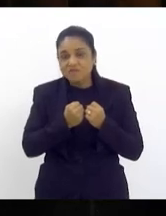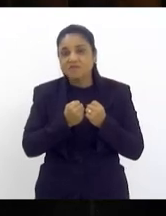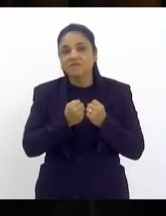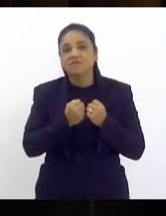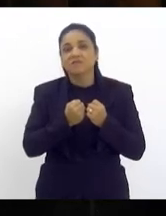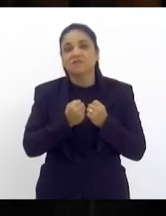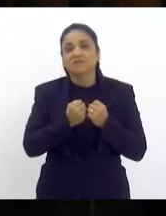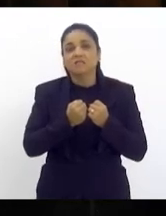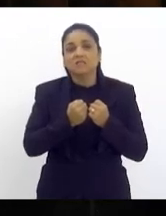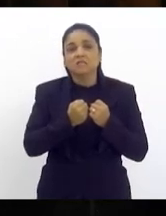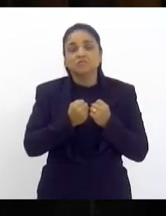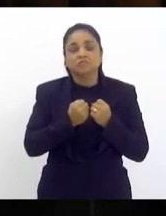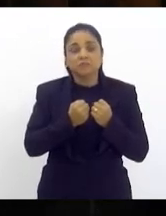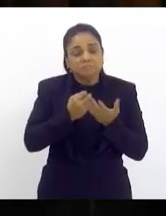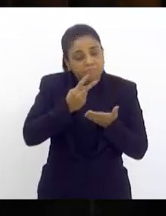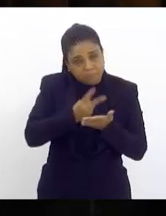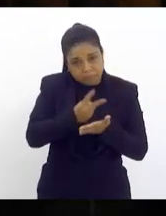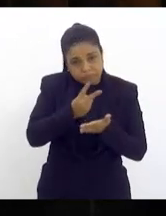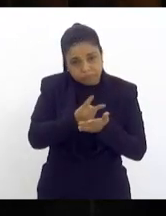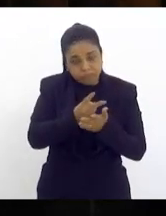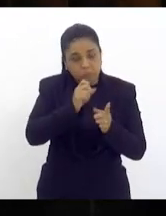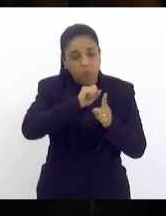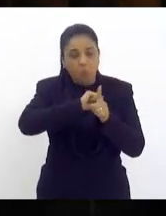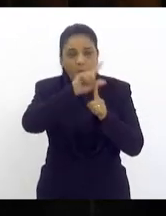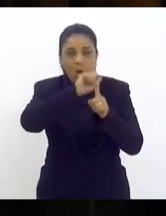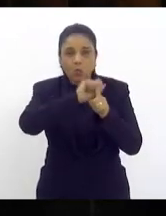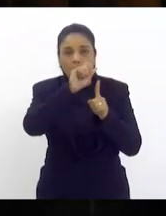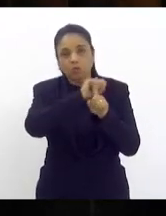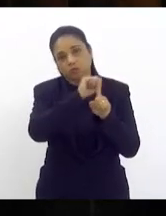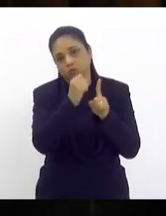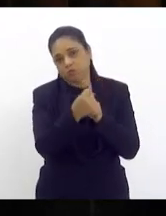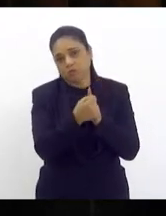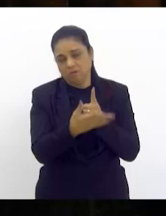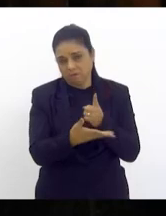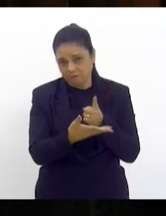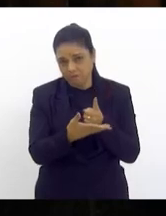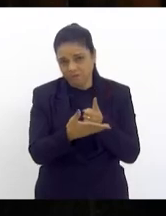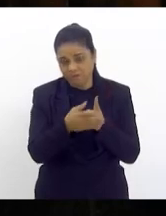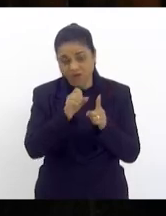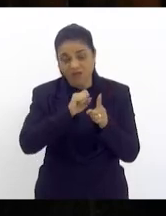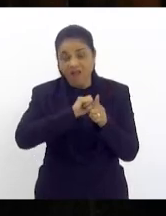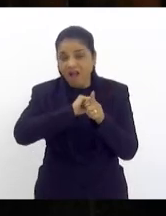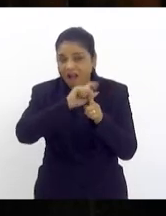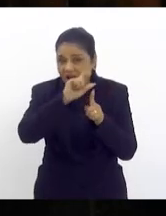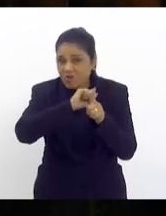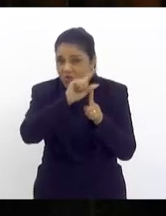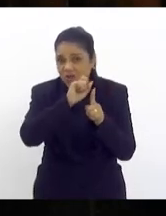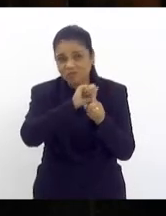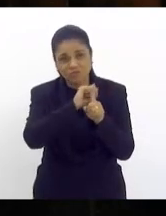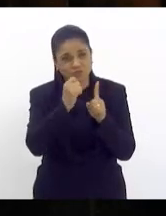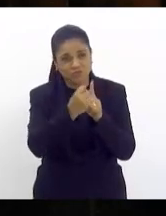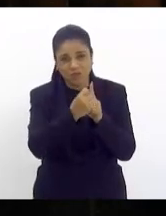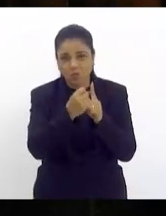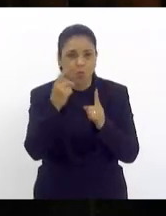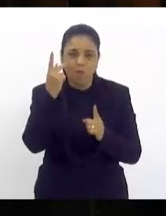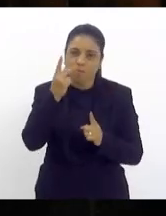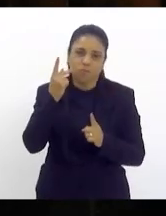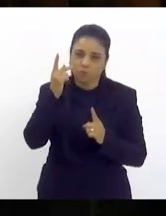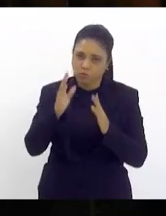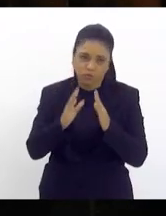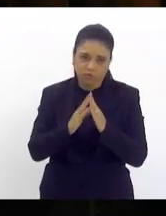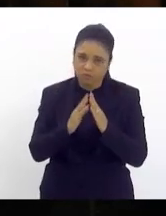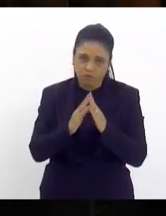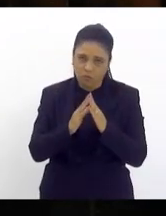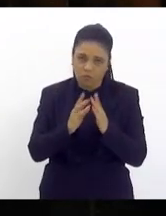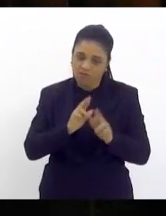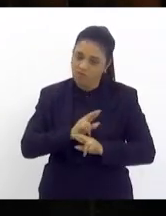constante o aluguel social aluguel social não é política habitacional aluguel social é uma